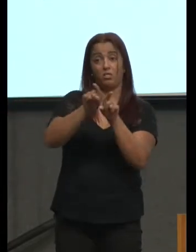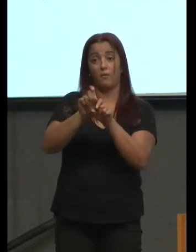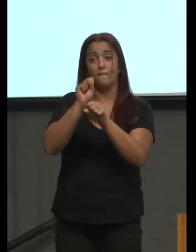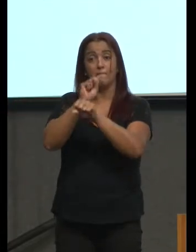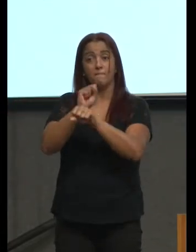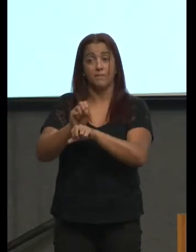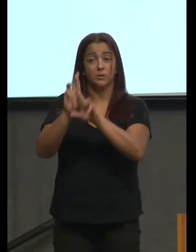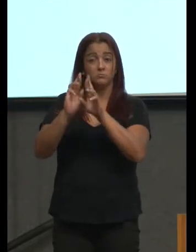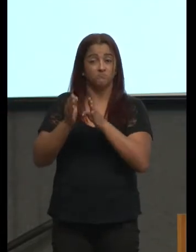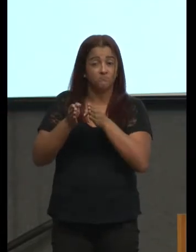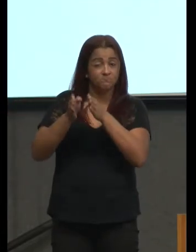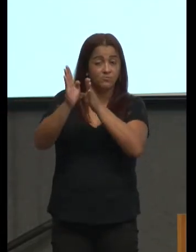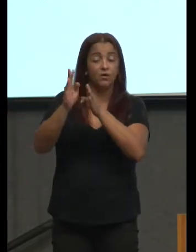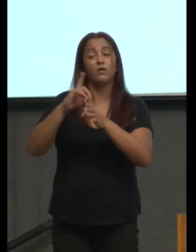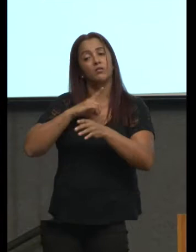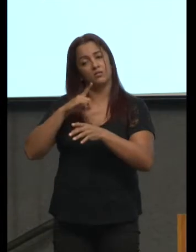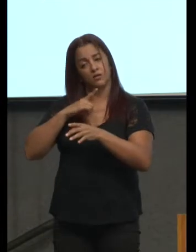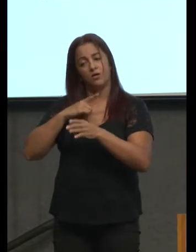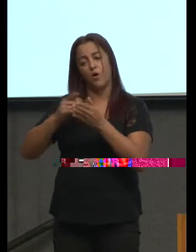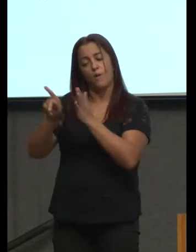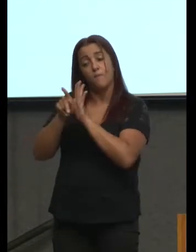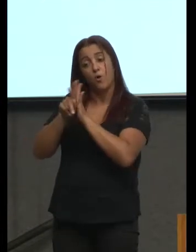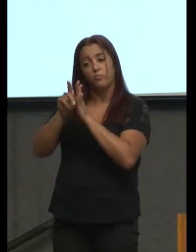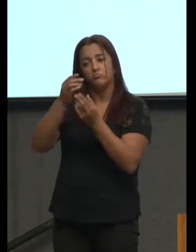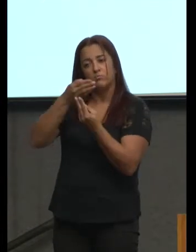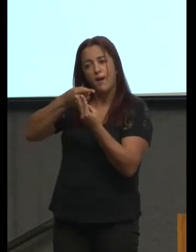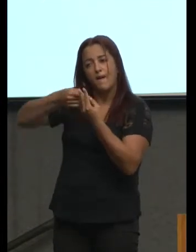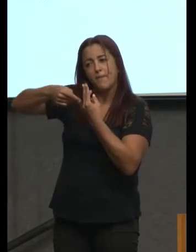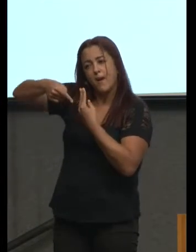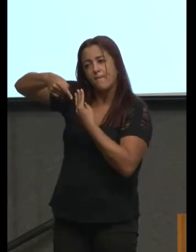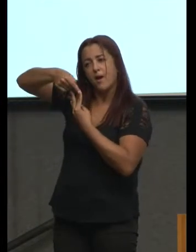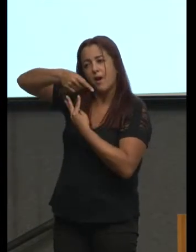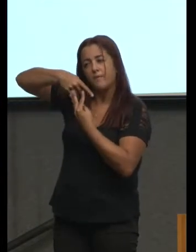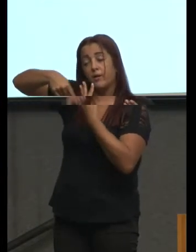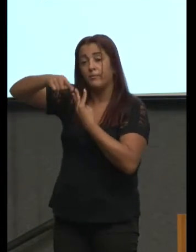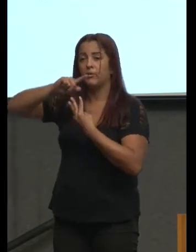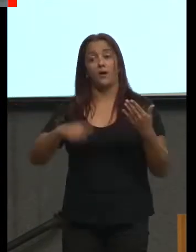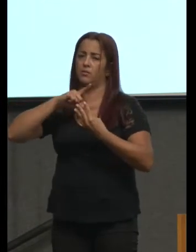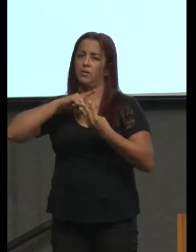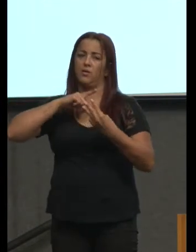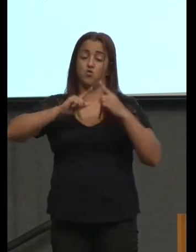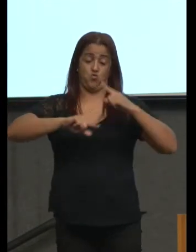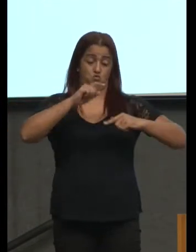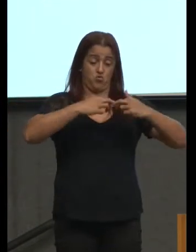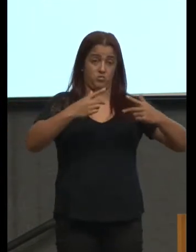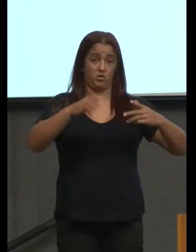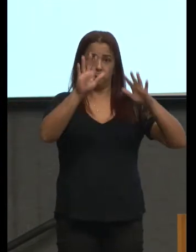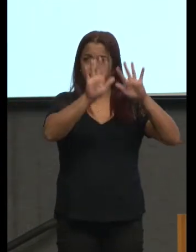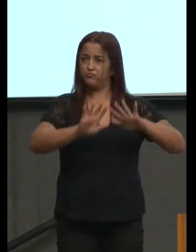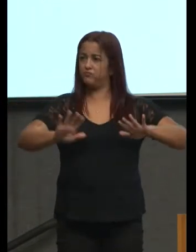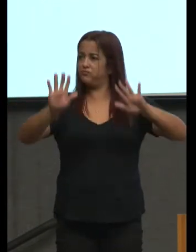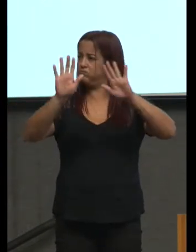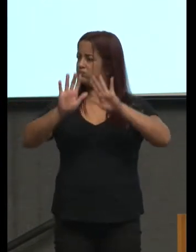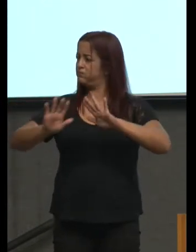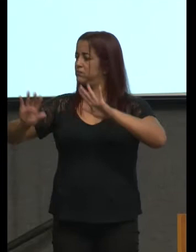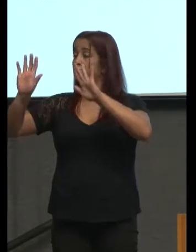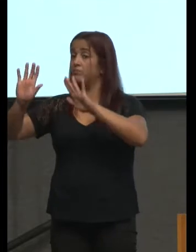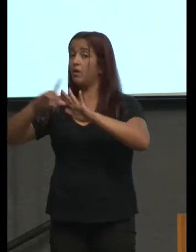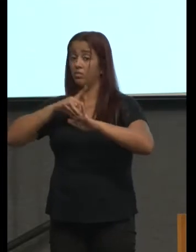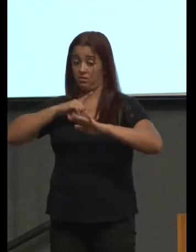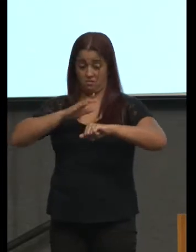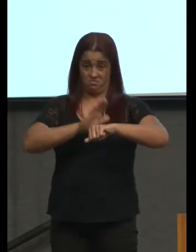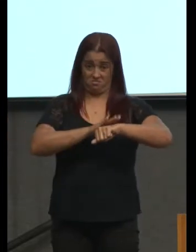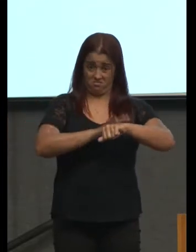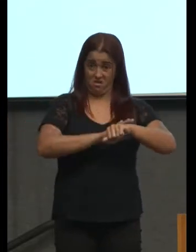aquilo que coordena porque os objetos vivem no espaço se as ações moram no tempo os